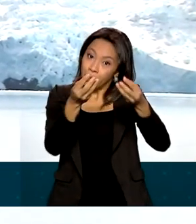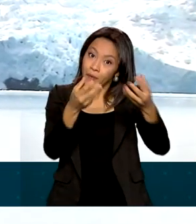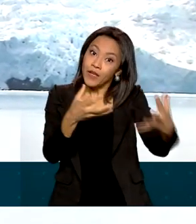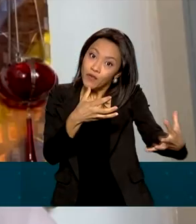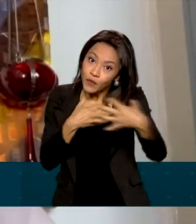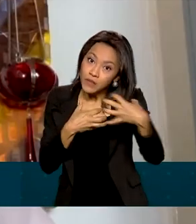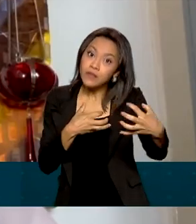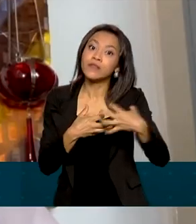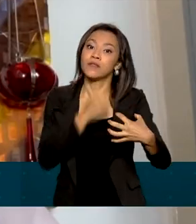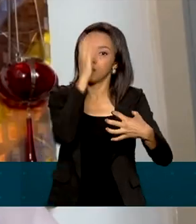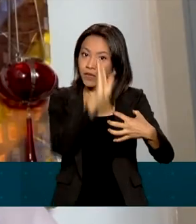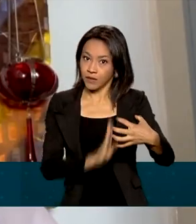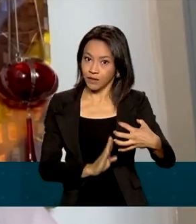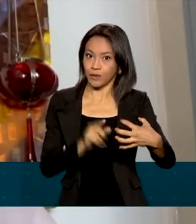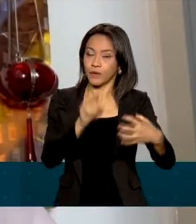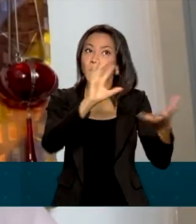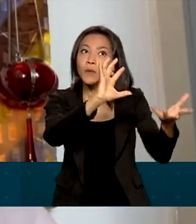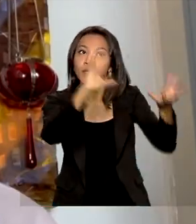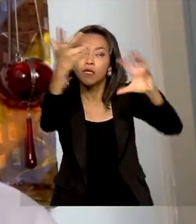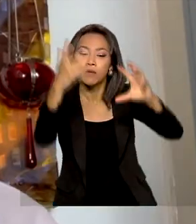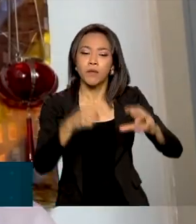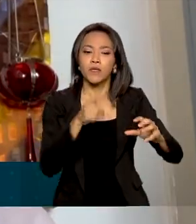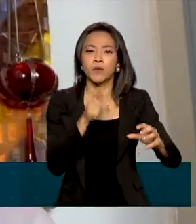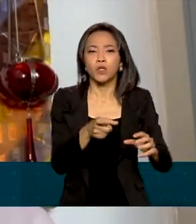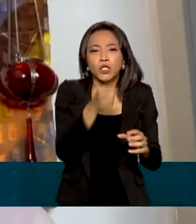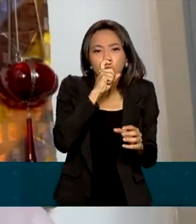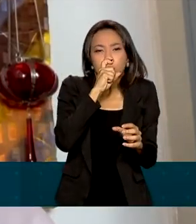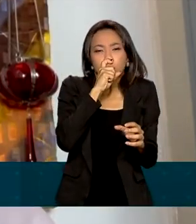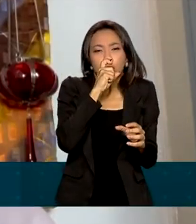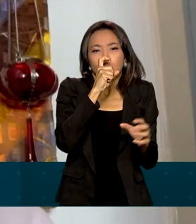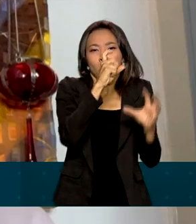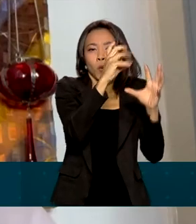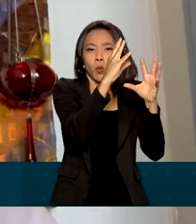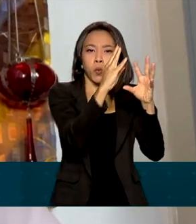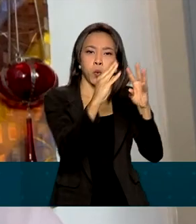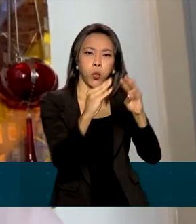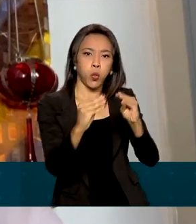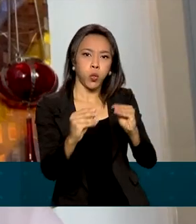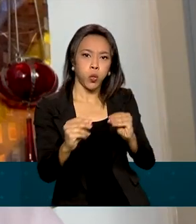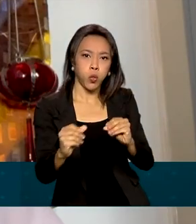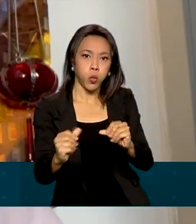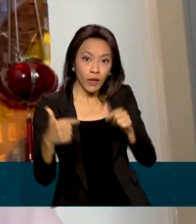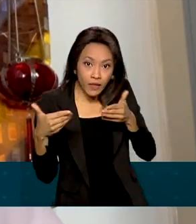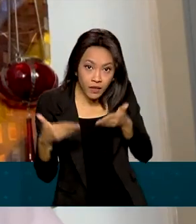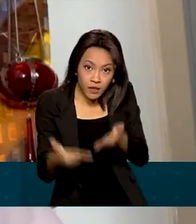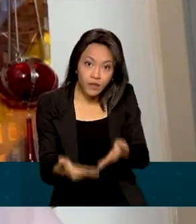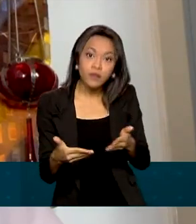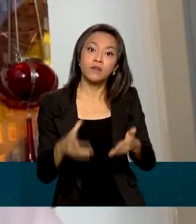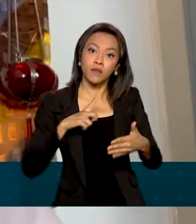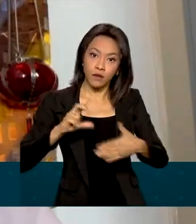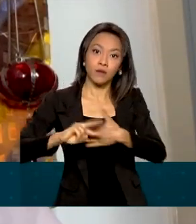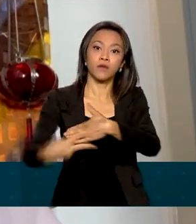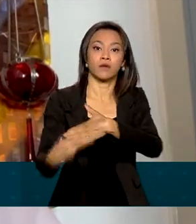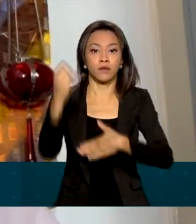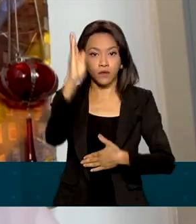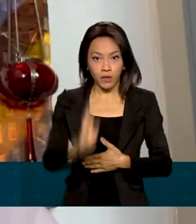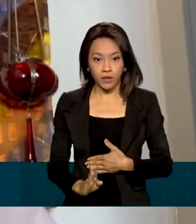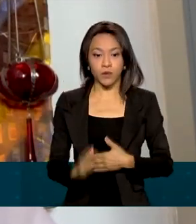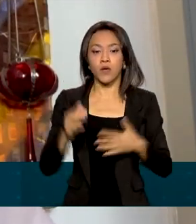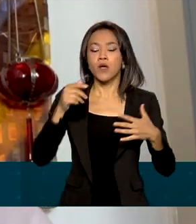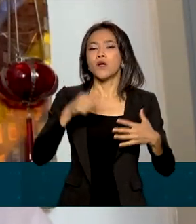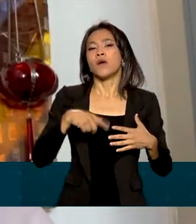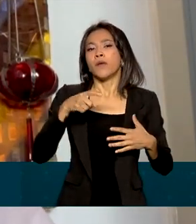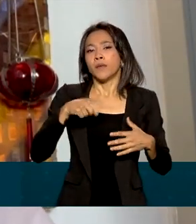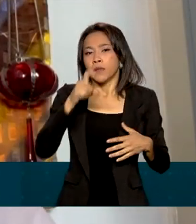Antártica. O impacto do derretimento de gelo no nível dos mares na costa brasileira. A definição das áreas de origem das frentes frias,